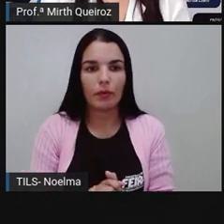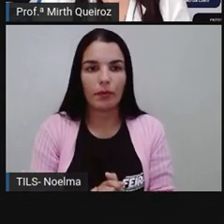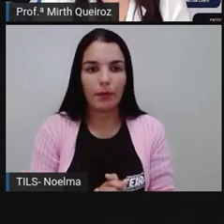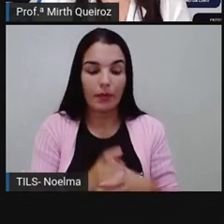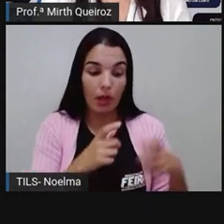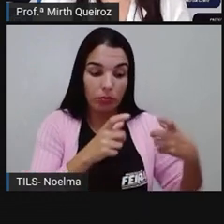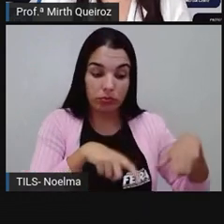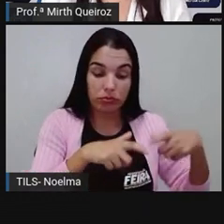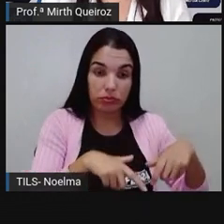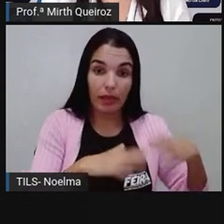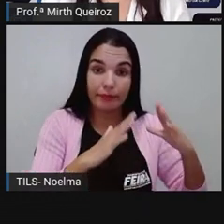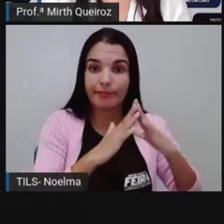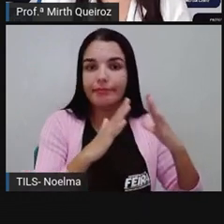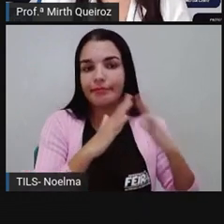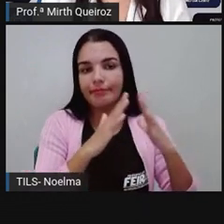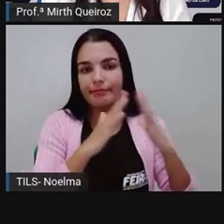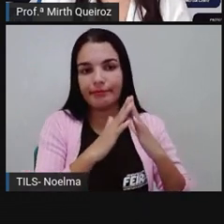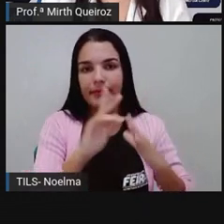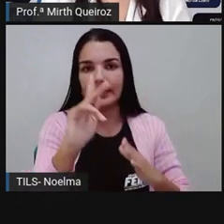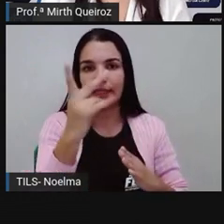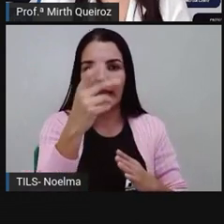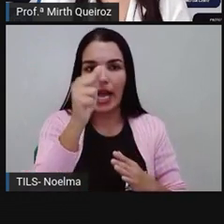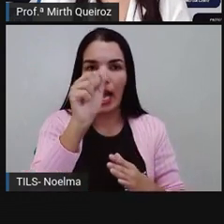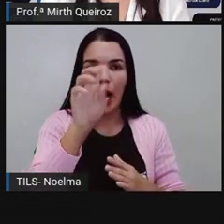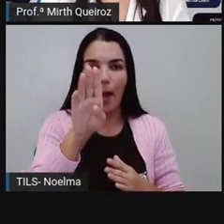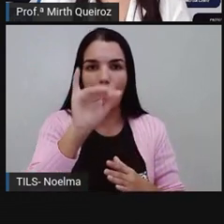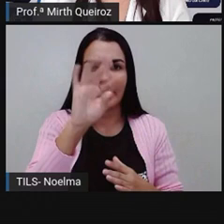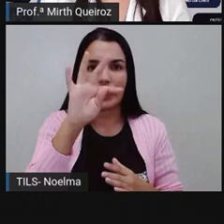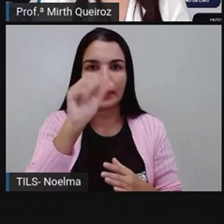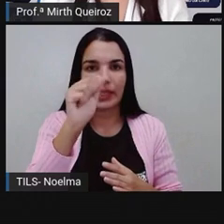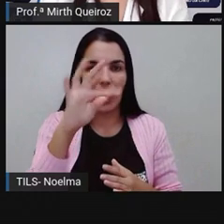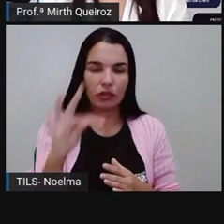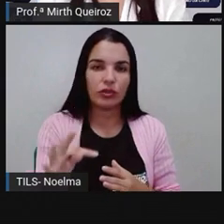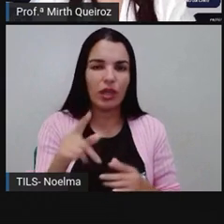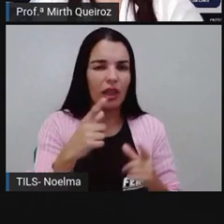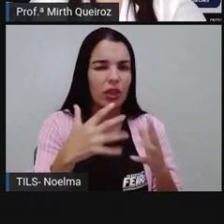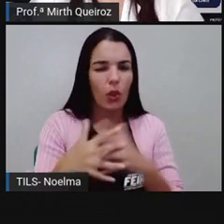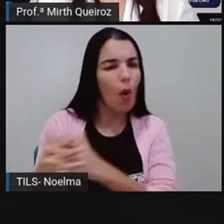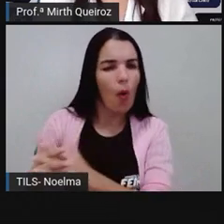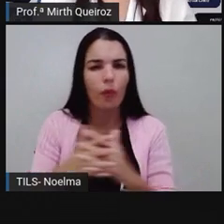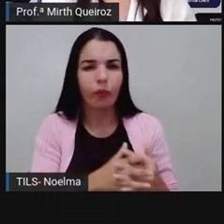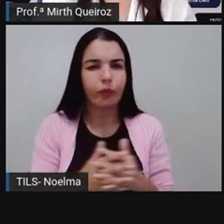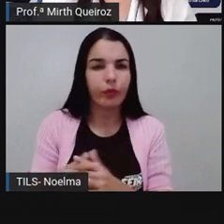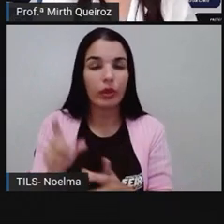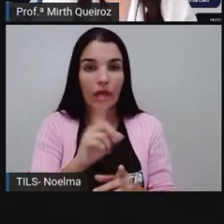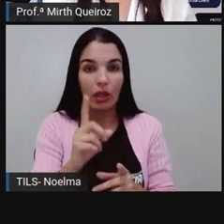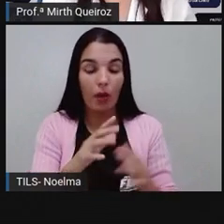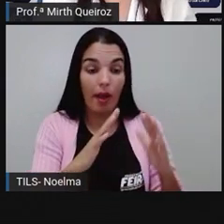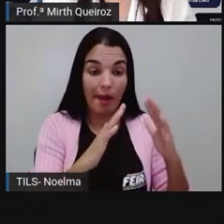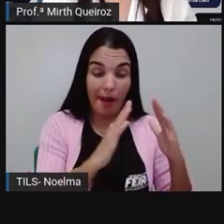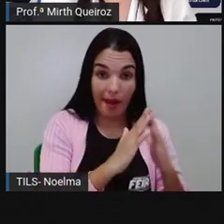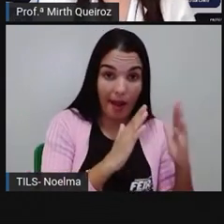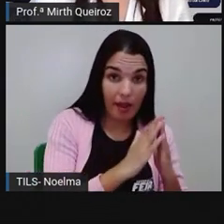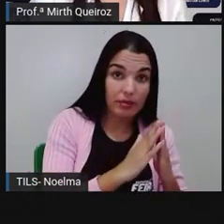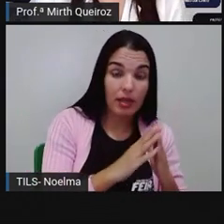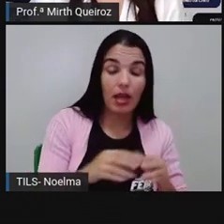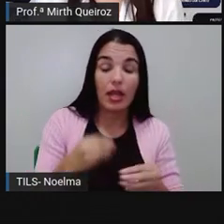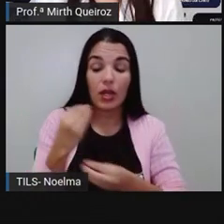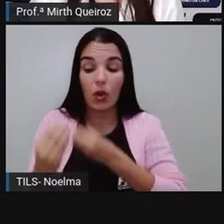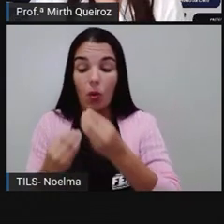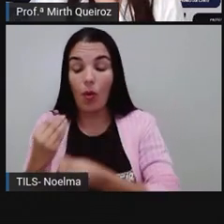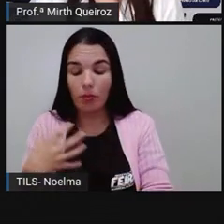local onde ele vive é habitat. Então, não confundam, certo? É habitat, local onde vive.